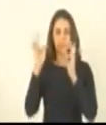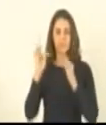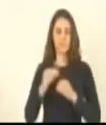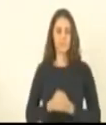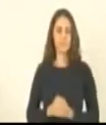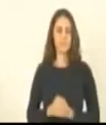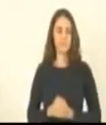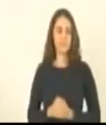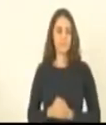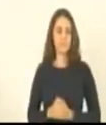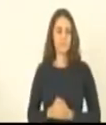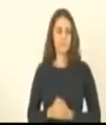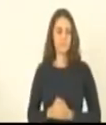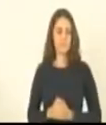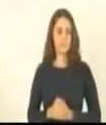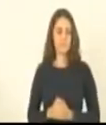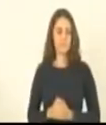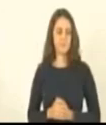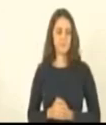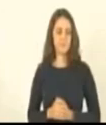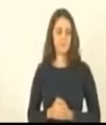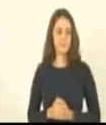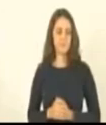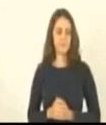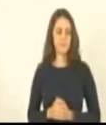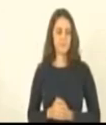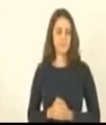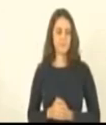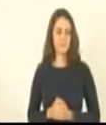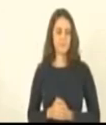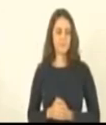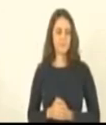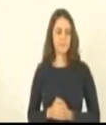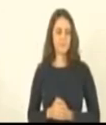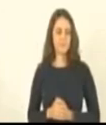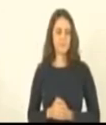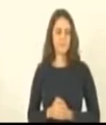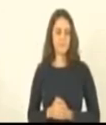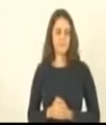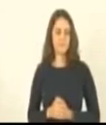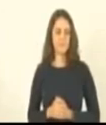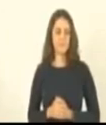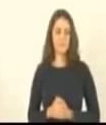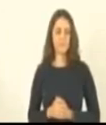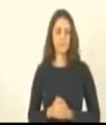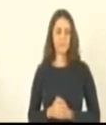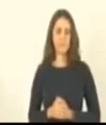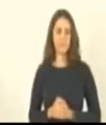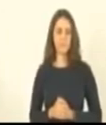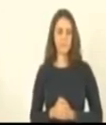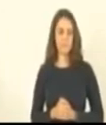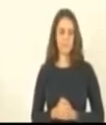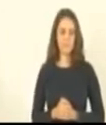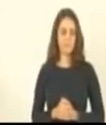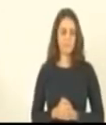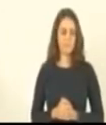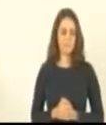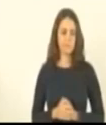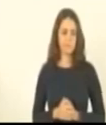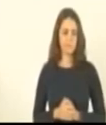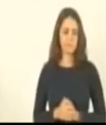você acaba de acompanhar os trabalhos do plenário nesta terça-feira foram duas sessões uma ordinária e uma